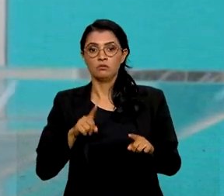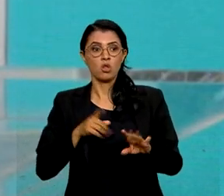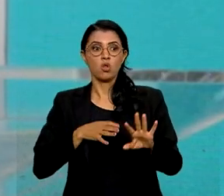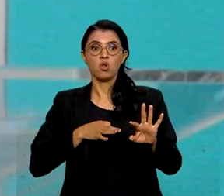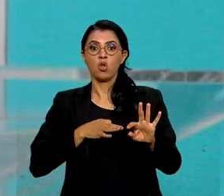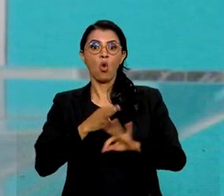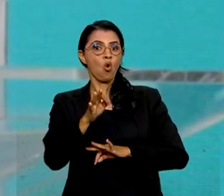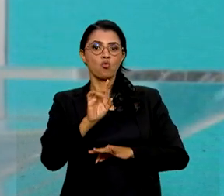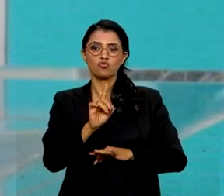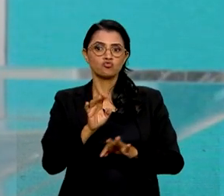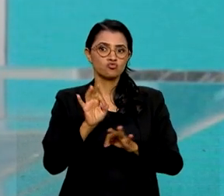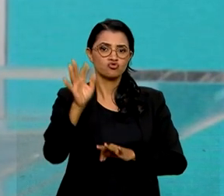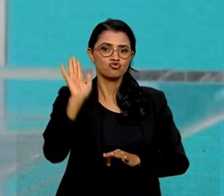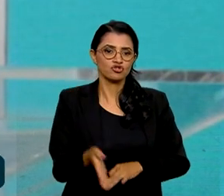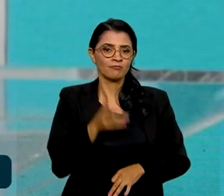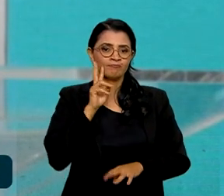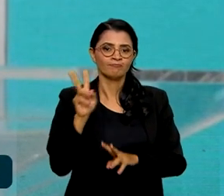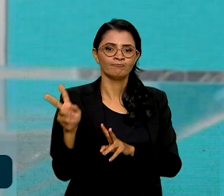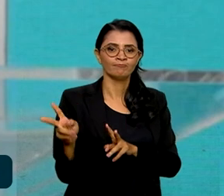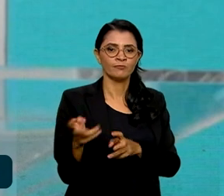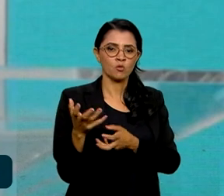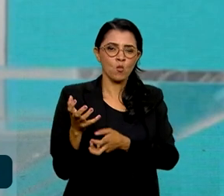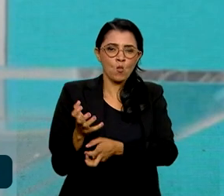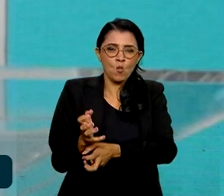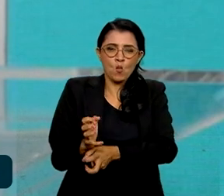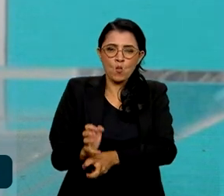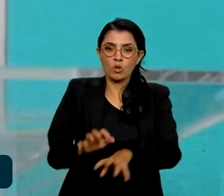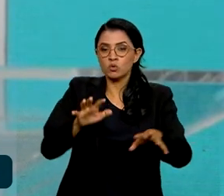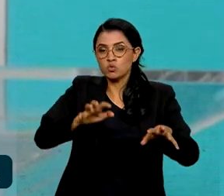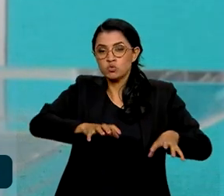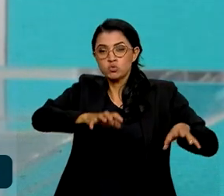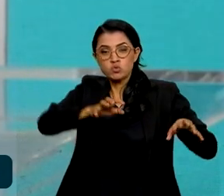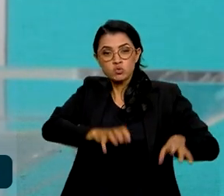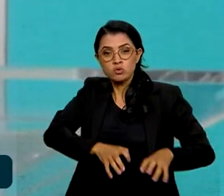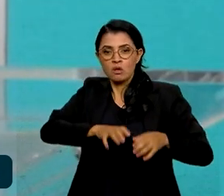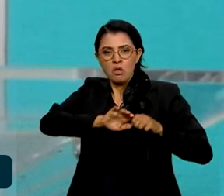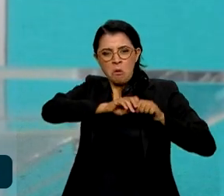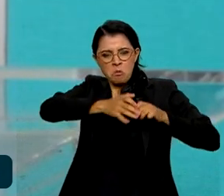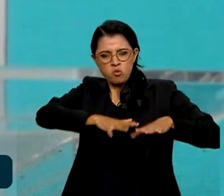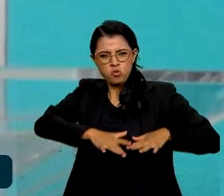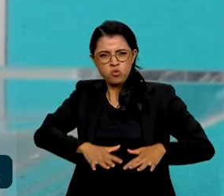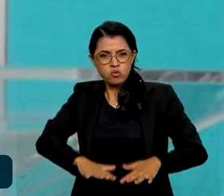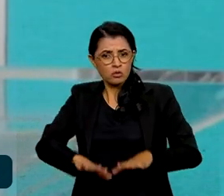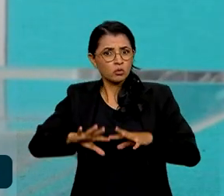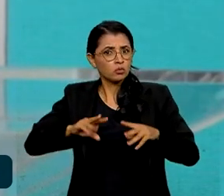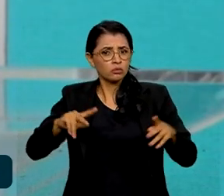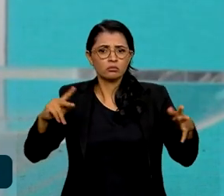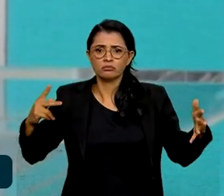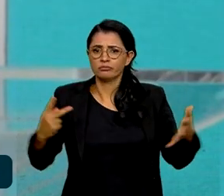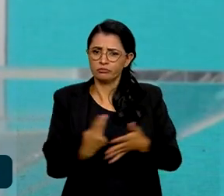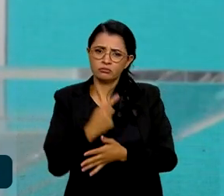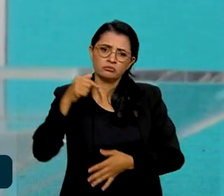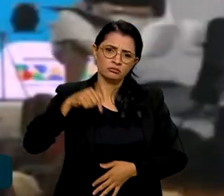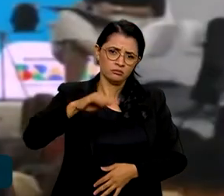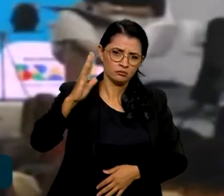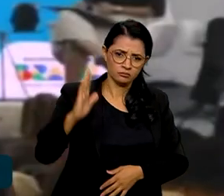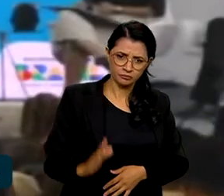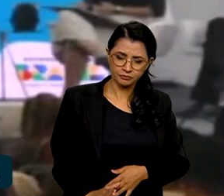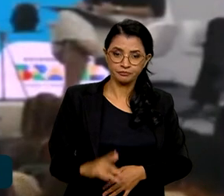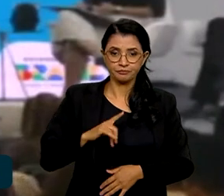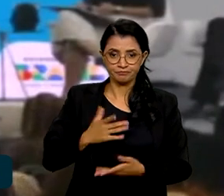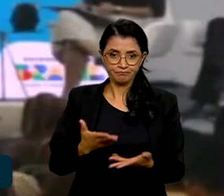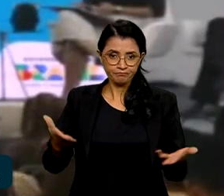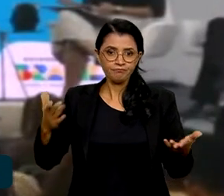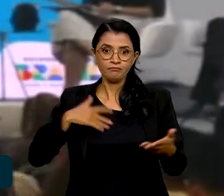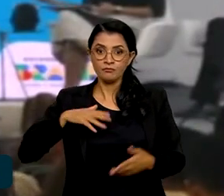tão longe para ver as secas, as chuvas, os deslizamentos, tudo o que está acontecendo. Diante